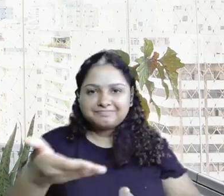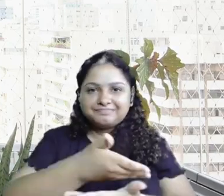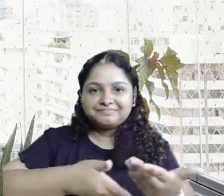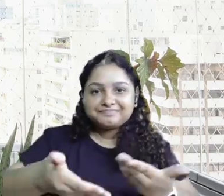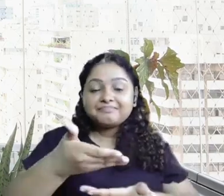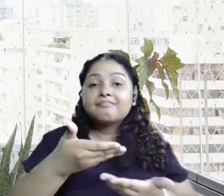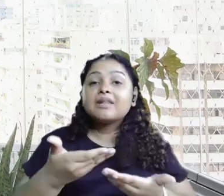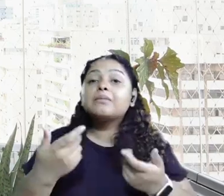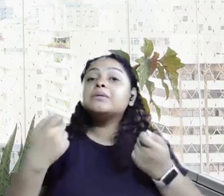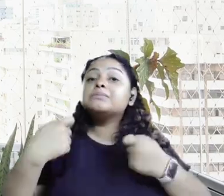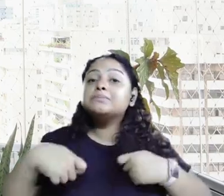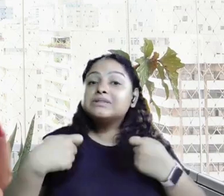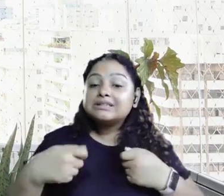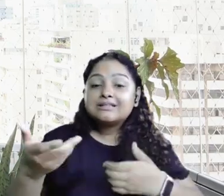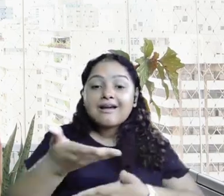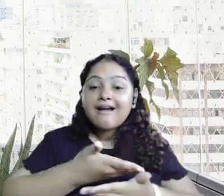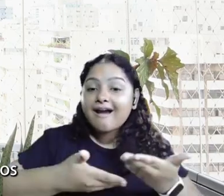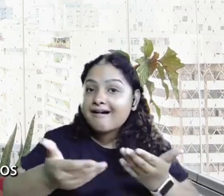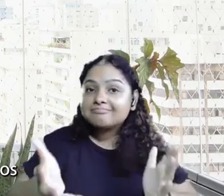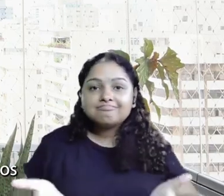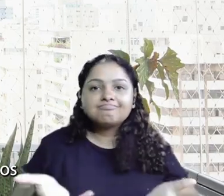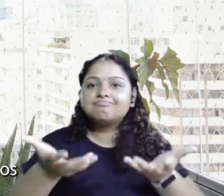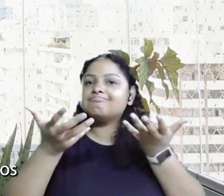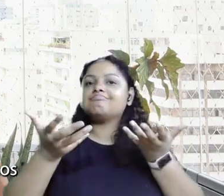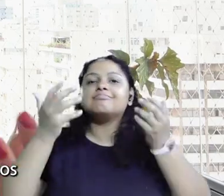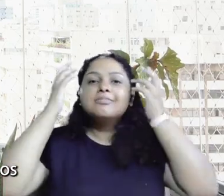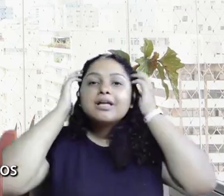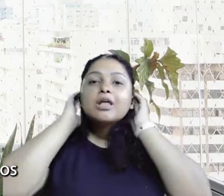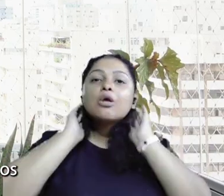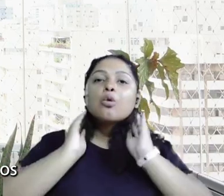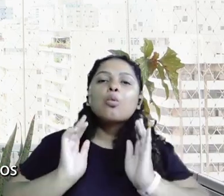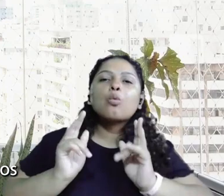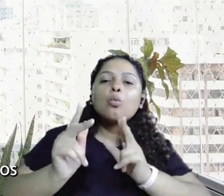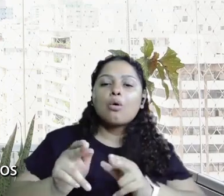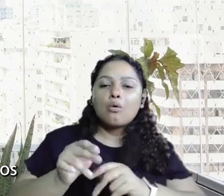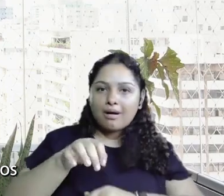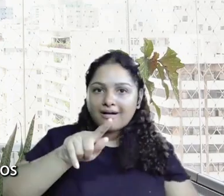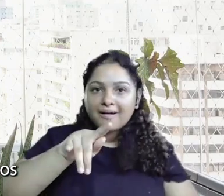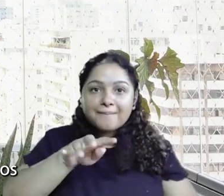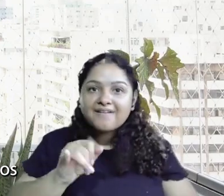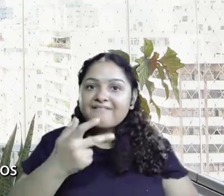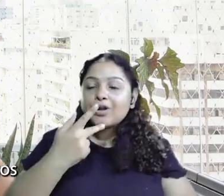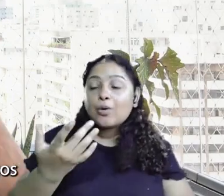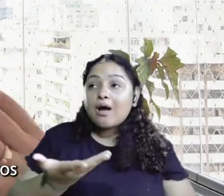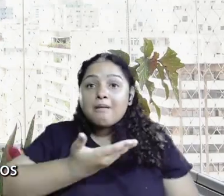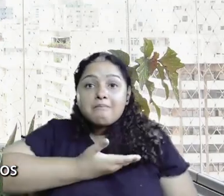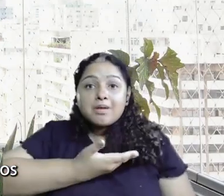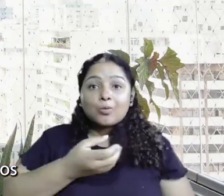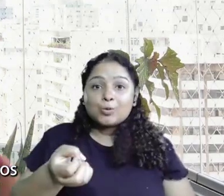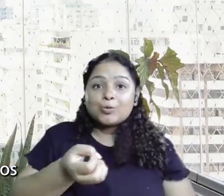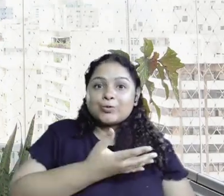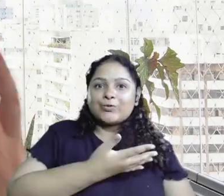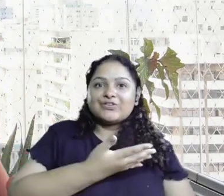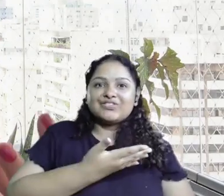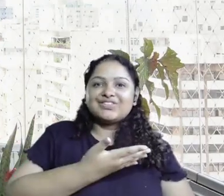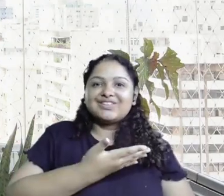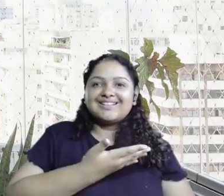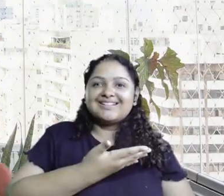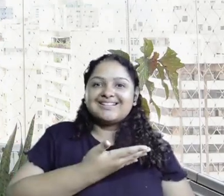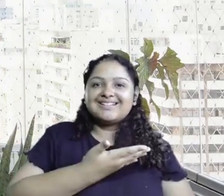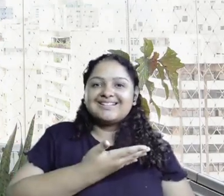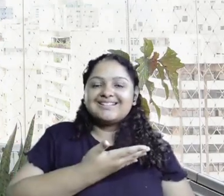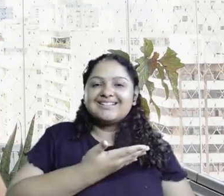é no, a gente se valoriza nessas relações, nessa rede que a Gabi falou, nos amigos que você vai